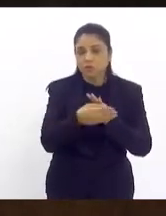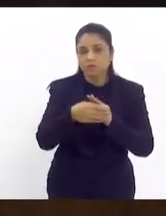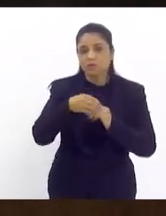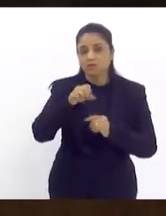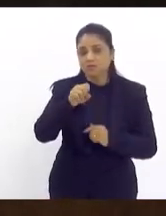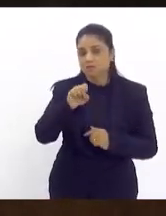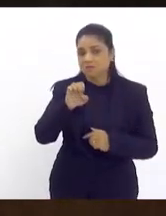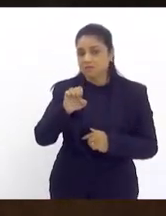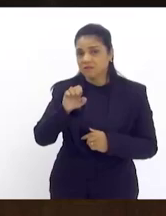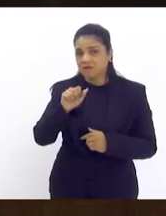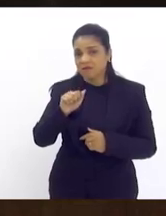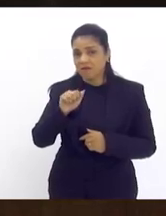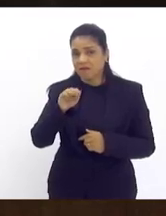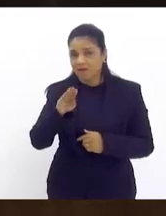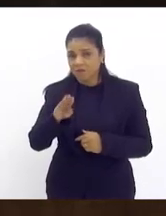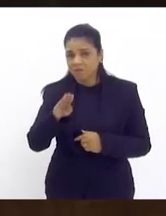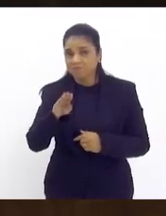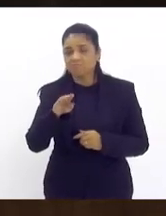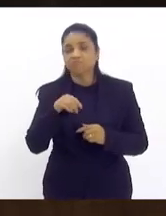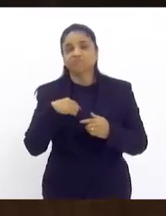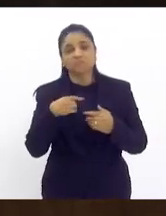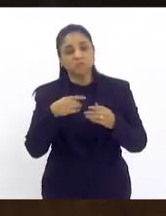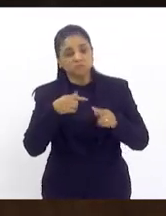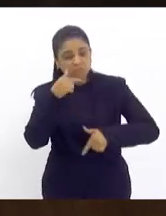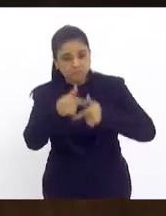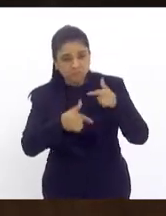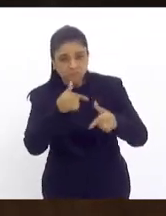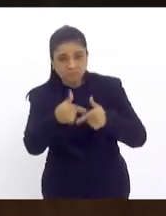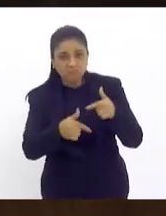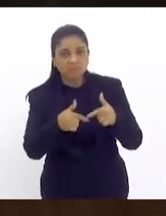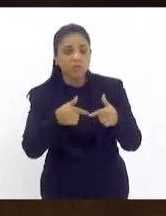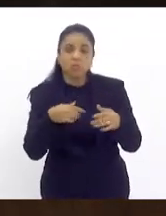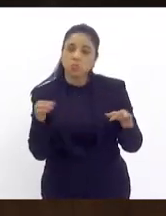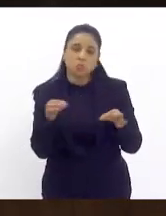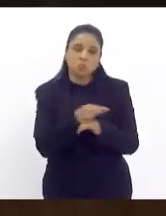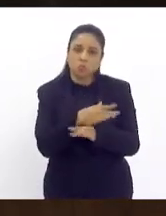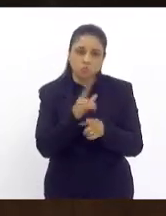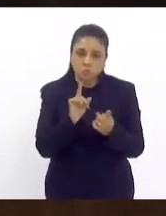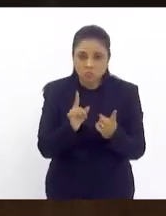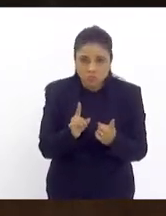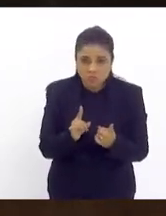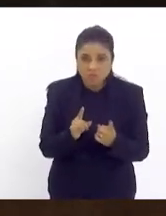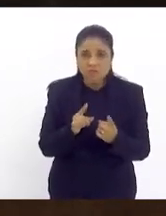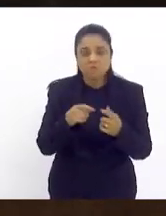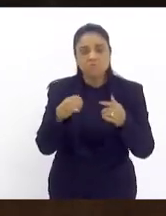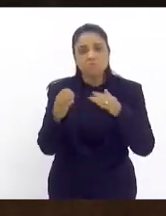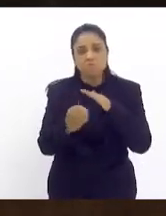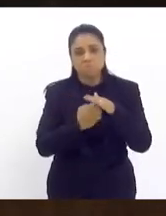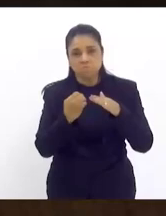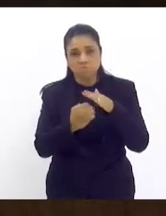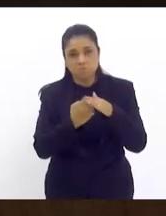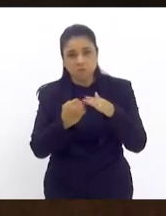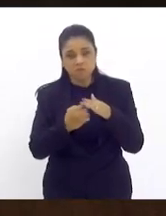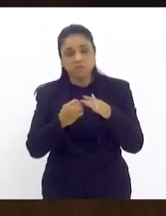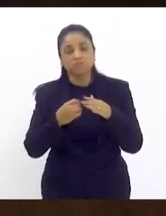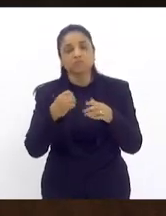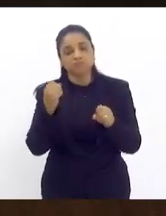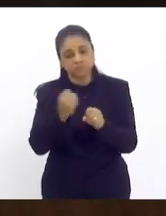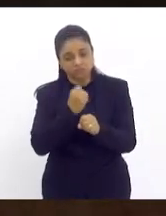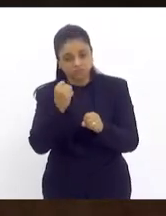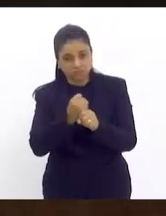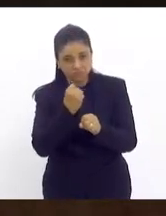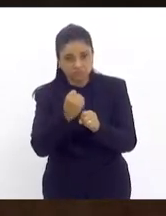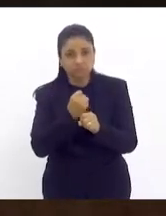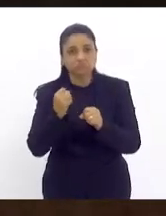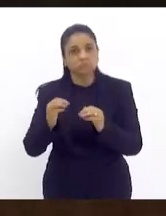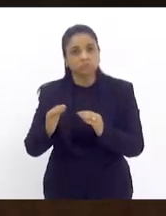convocou estabeleceu empenhou e que não concluiu é muito importante que essa companhia de habitação construa as moradias populares